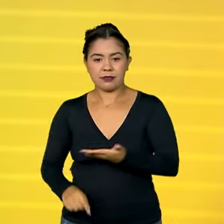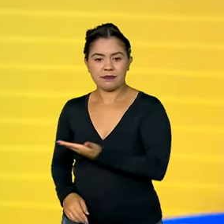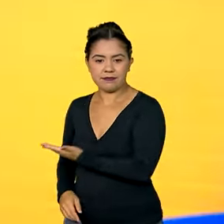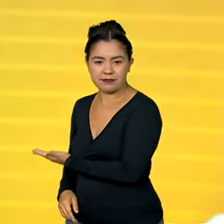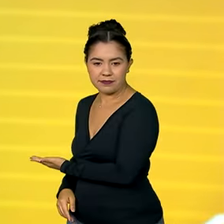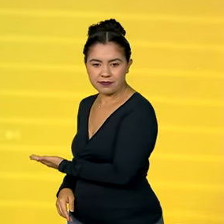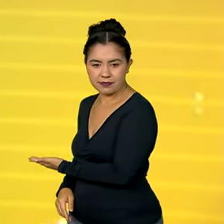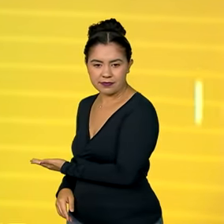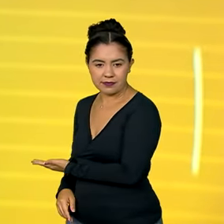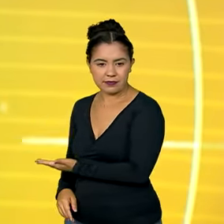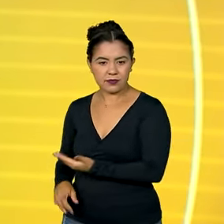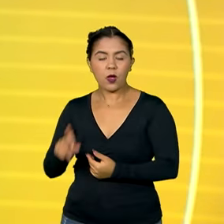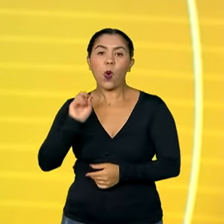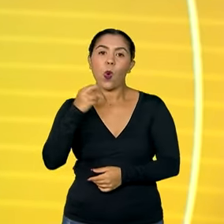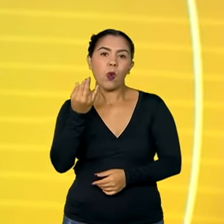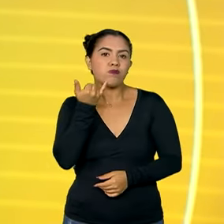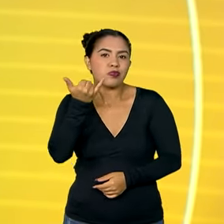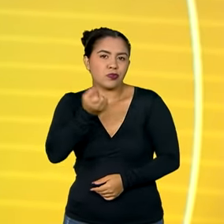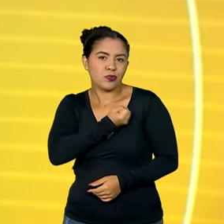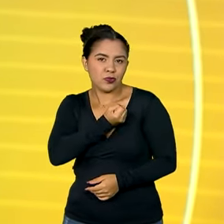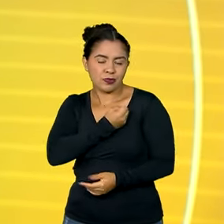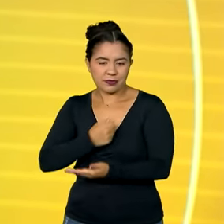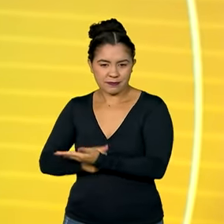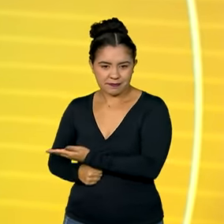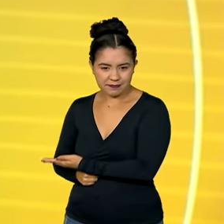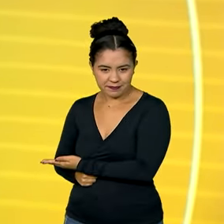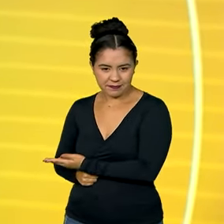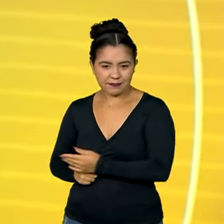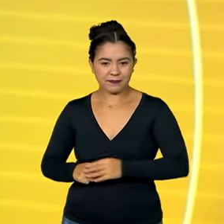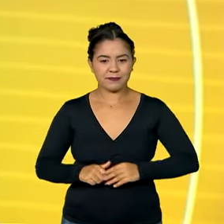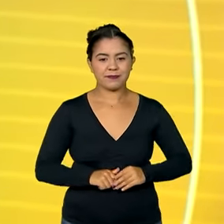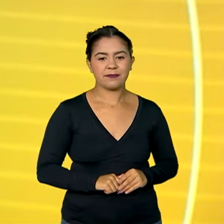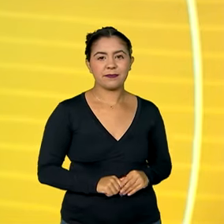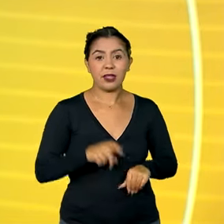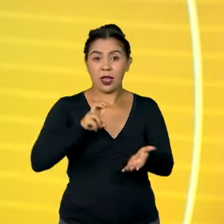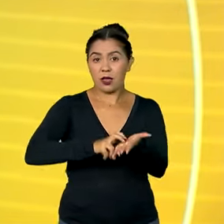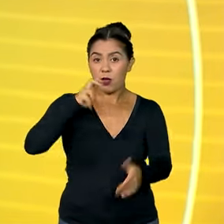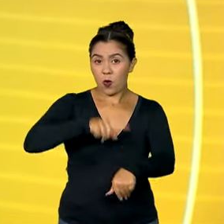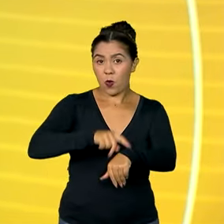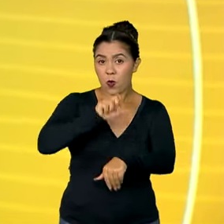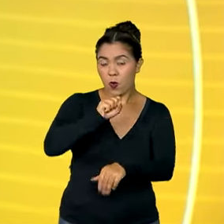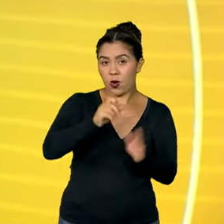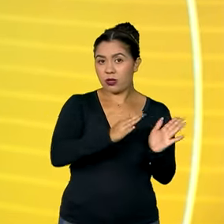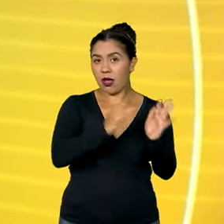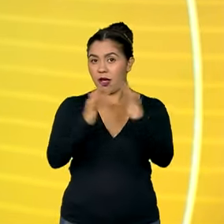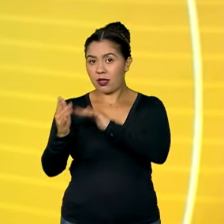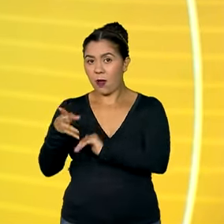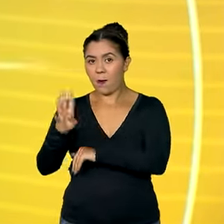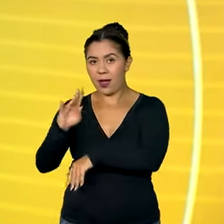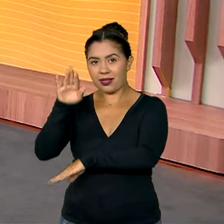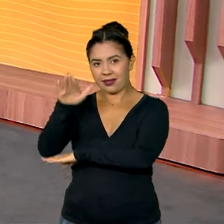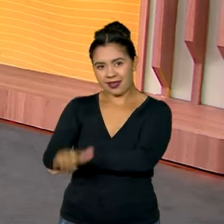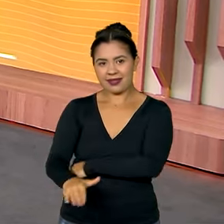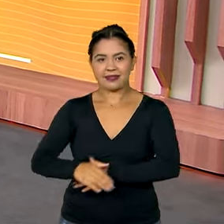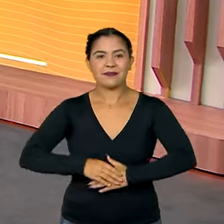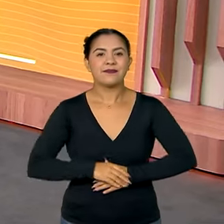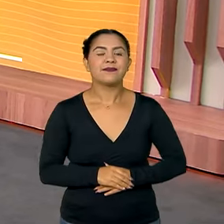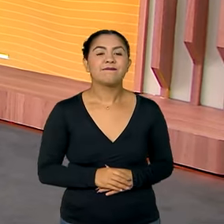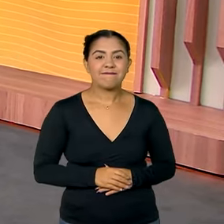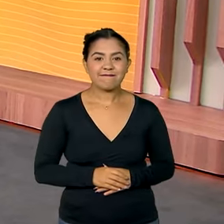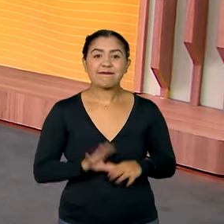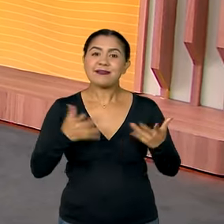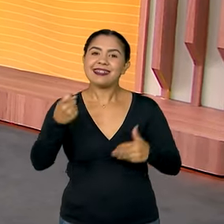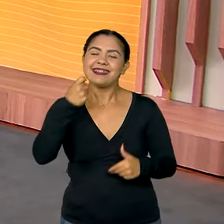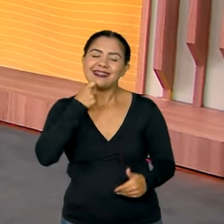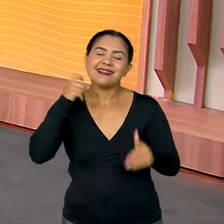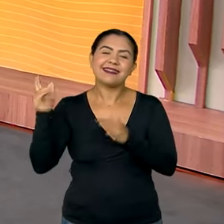0800-285-1818, das 8 da manhã às 4 da tarde. E toda